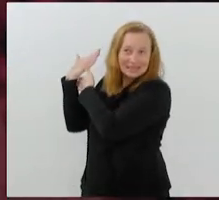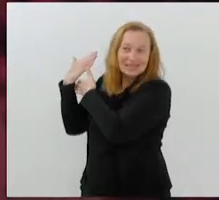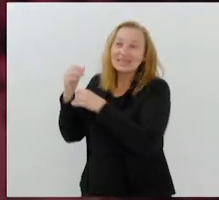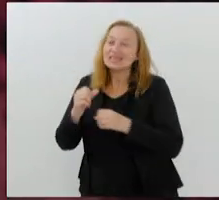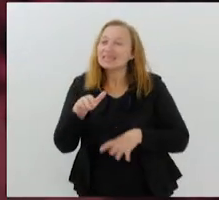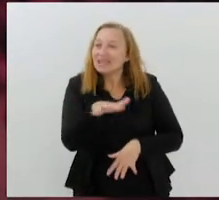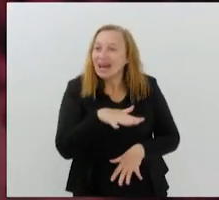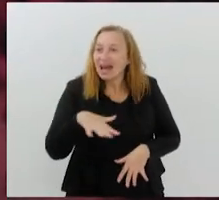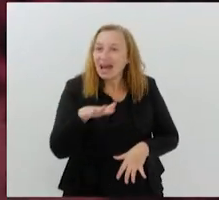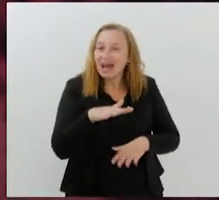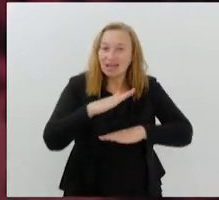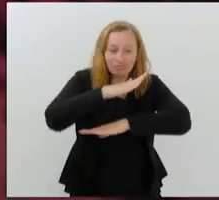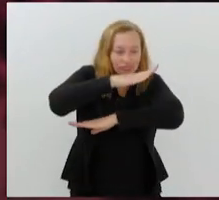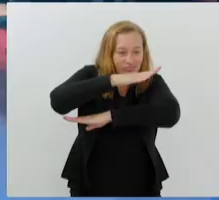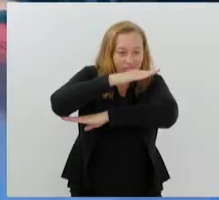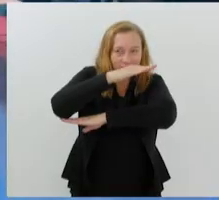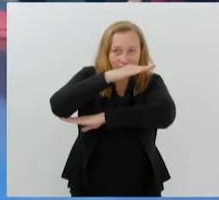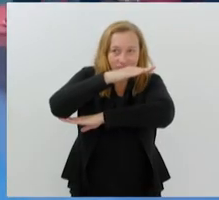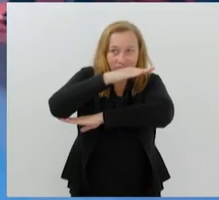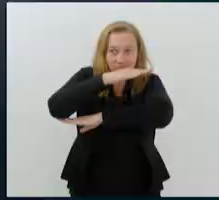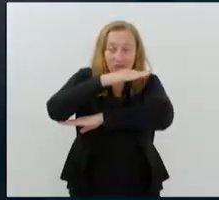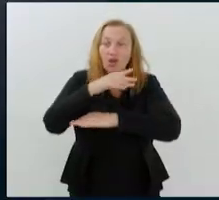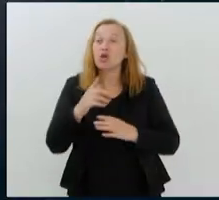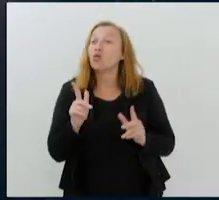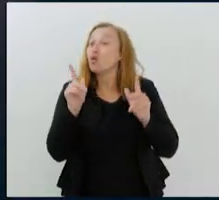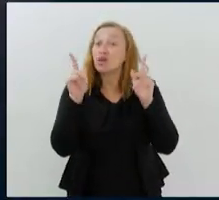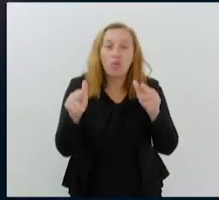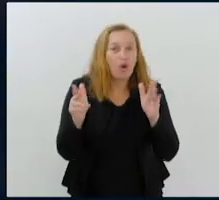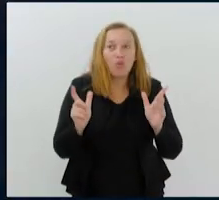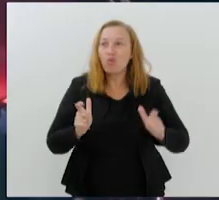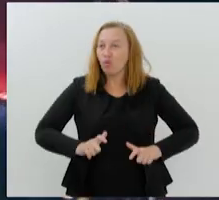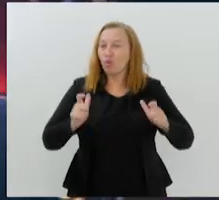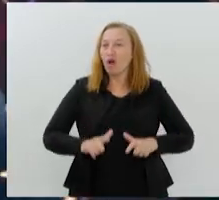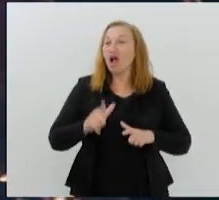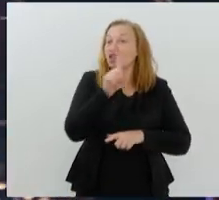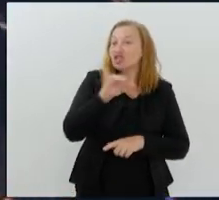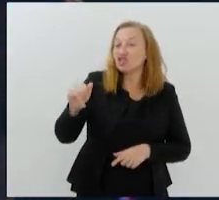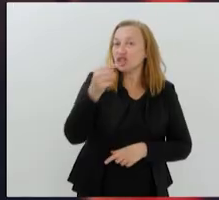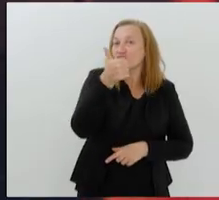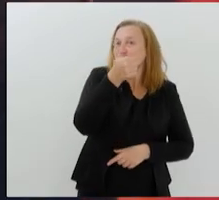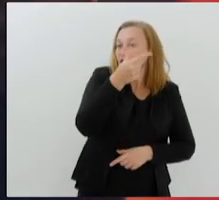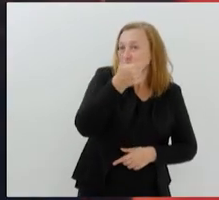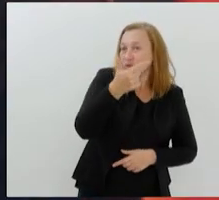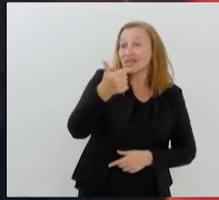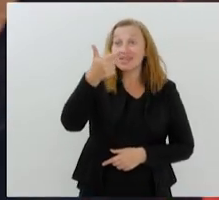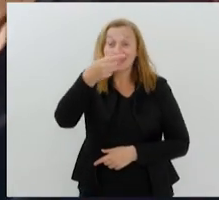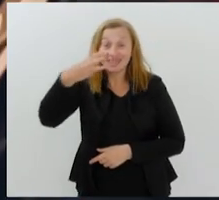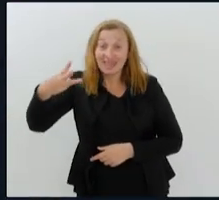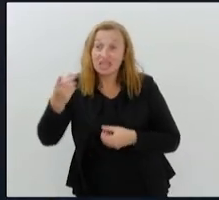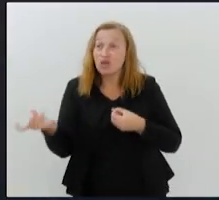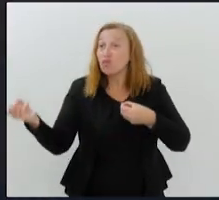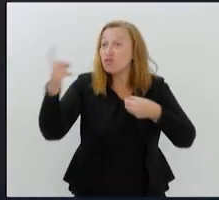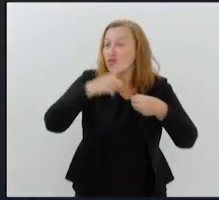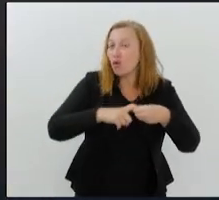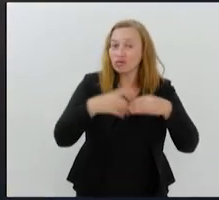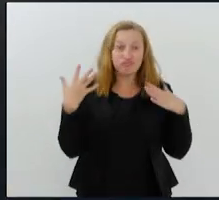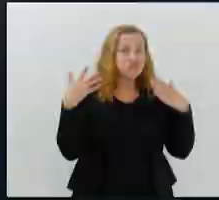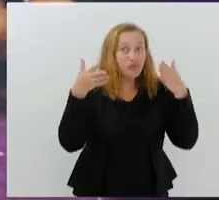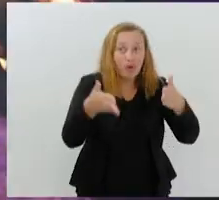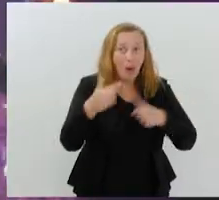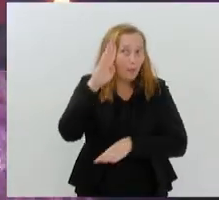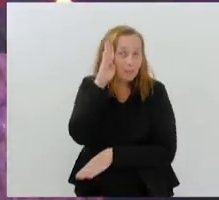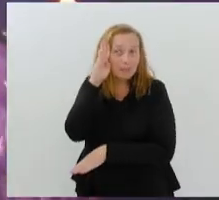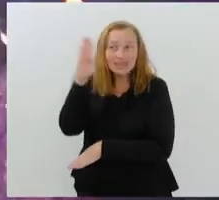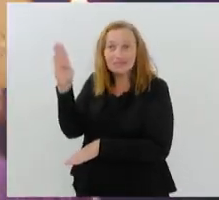área externa do Museu do Amanhã. No mesmo local, dias 12 e 13 de outubro, o evento volta a dar foco ao principal